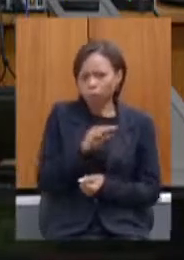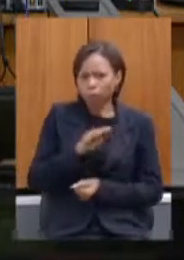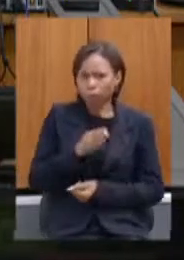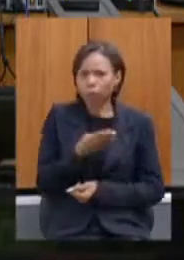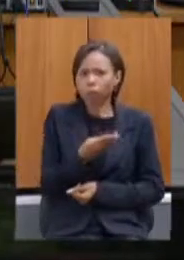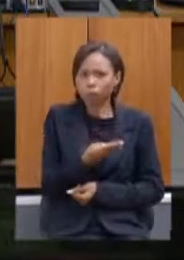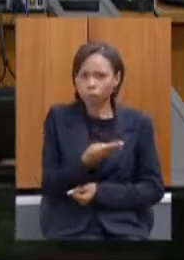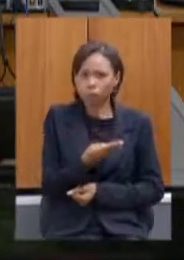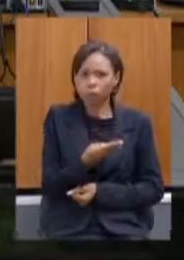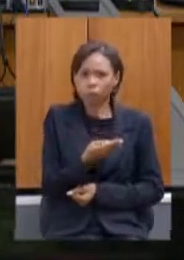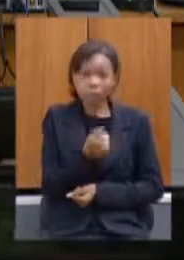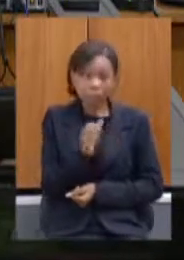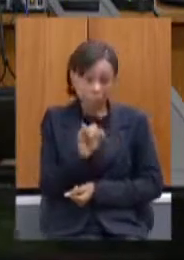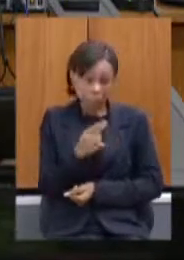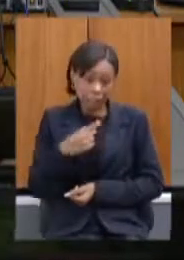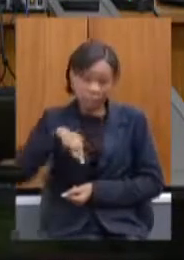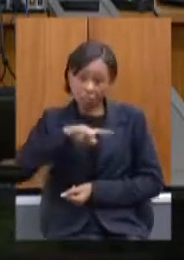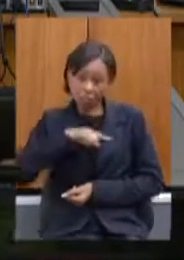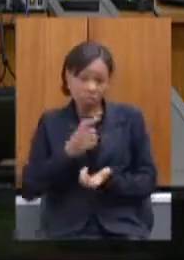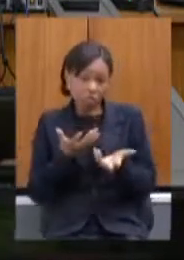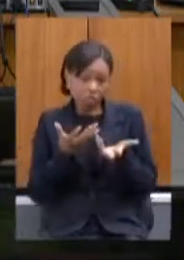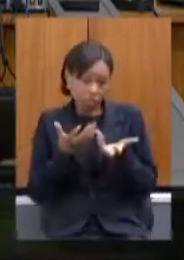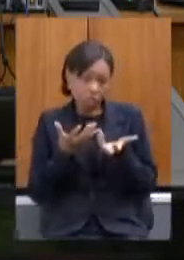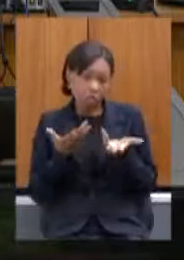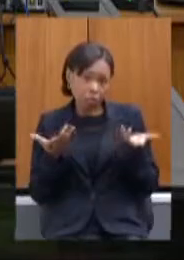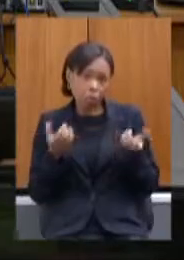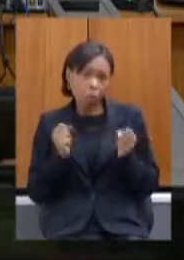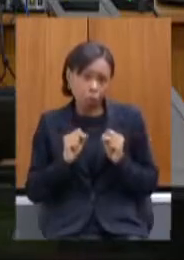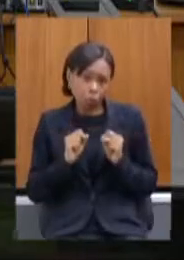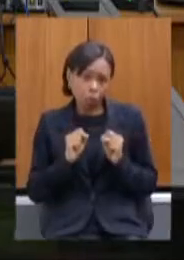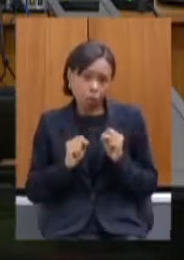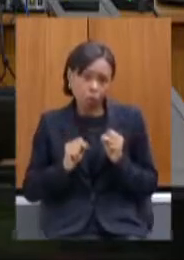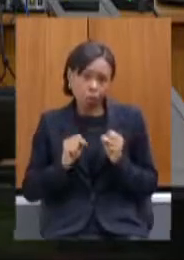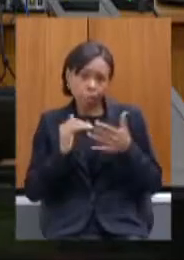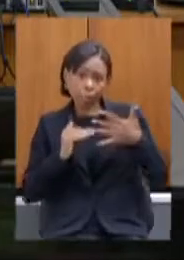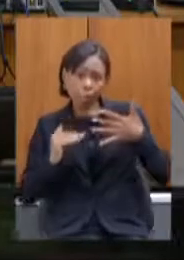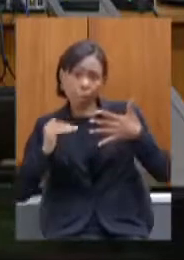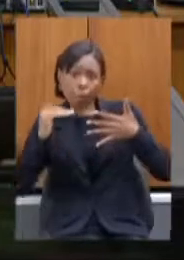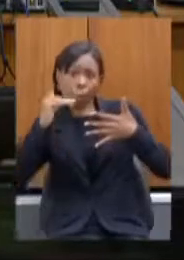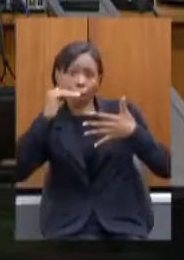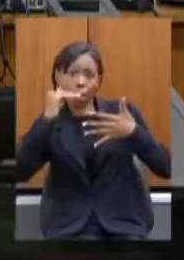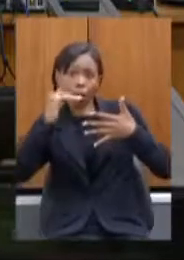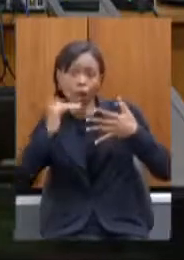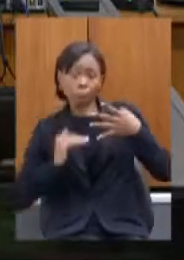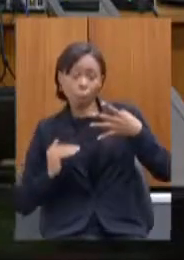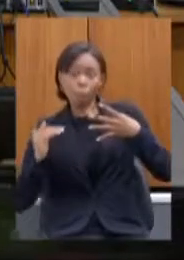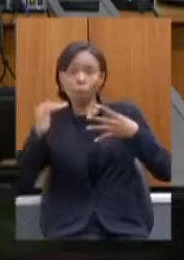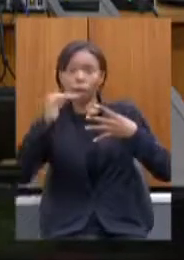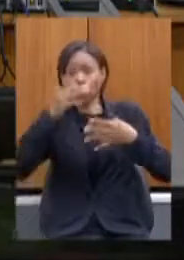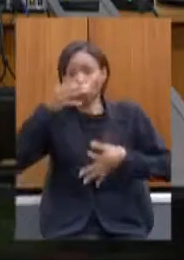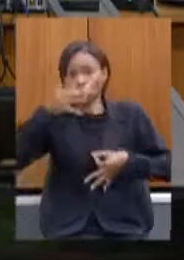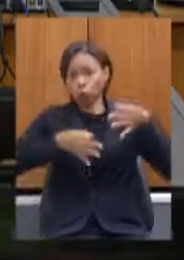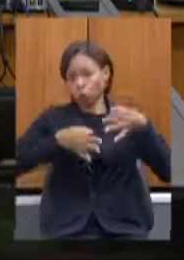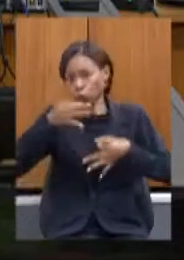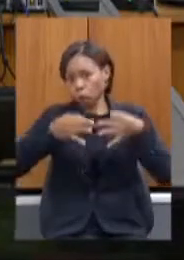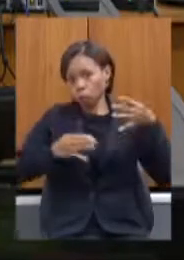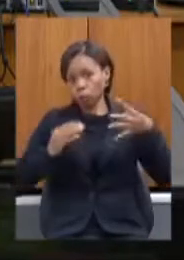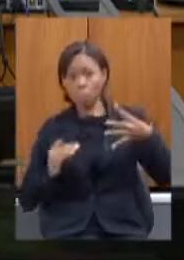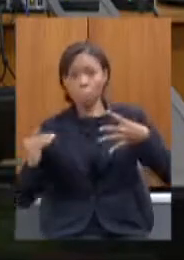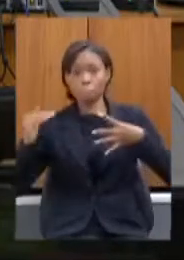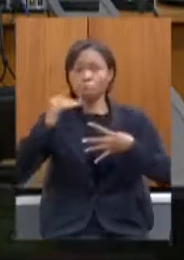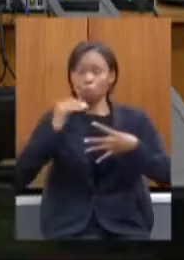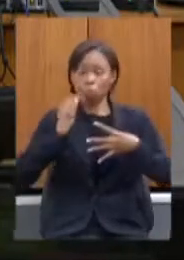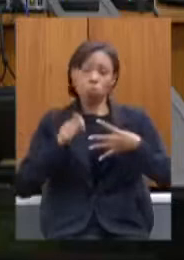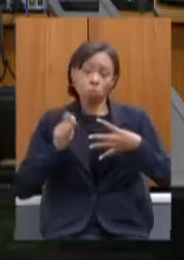quisermos já disse o secretário podemos ir até a última instância da justiça brigando pelos 54